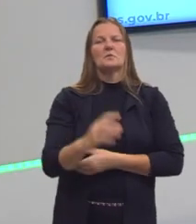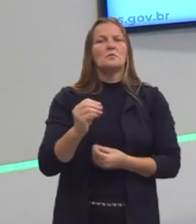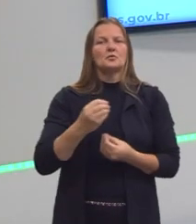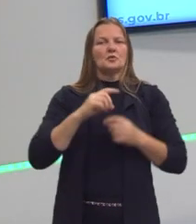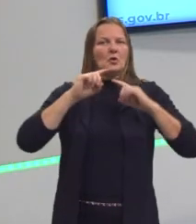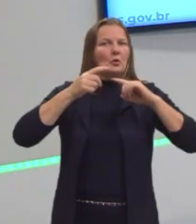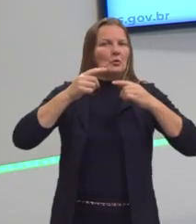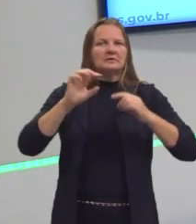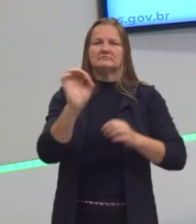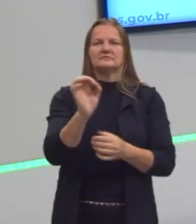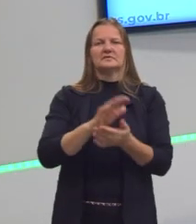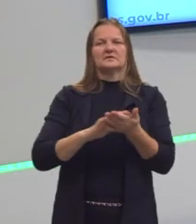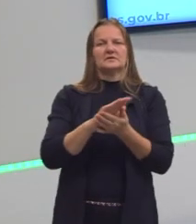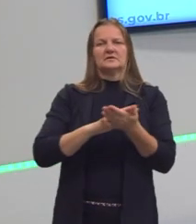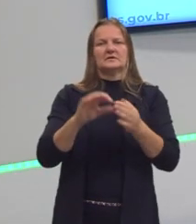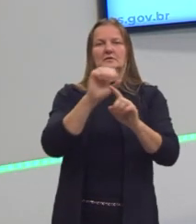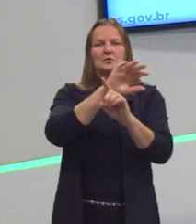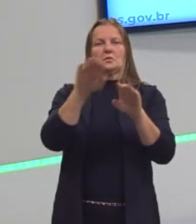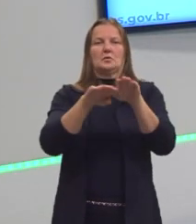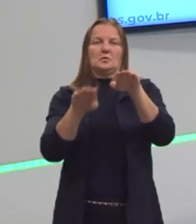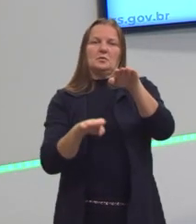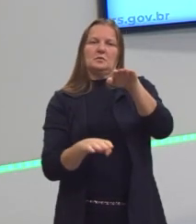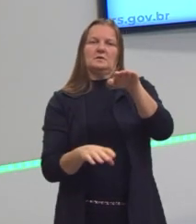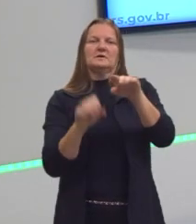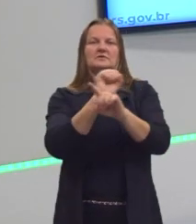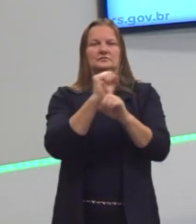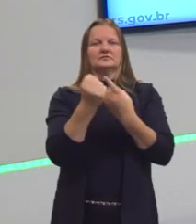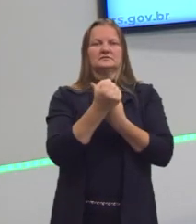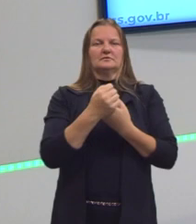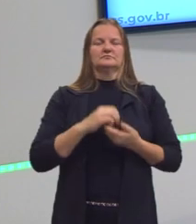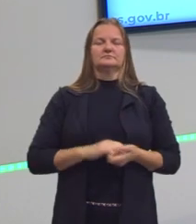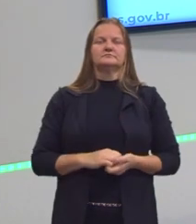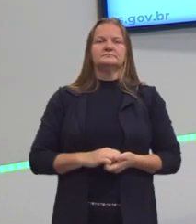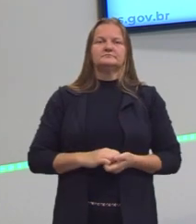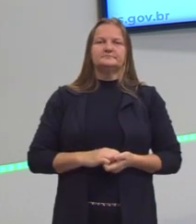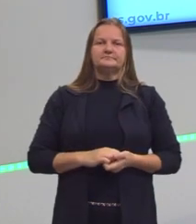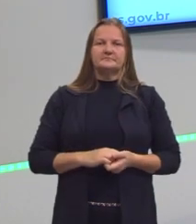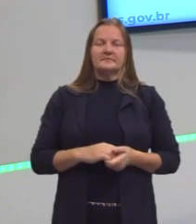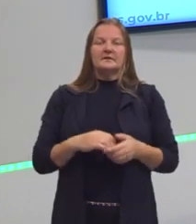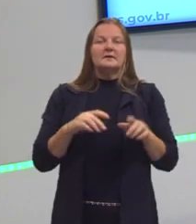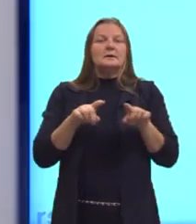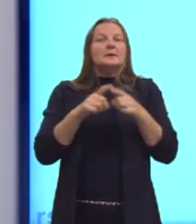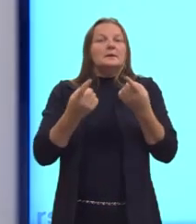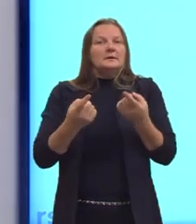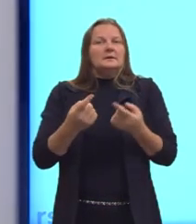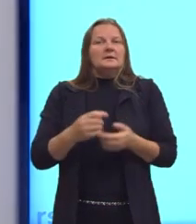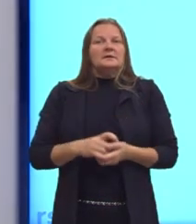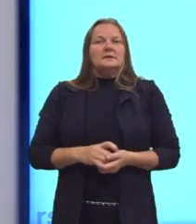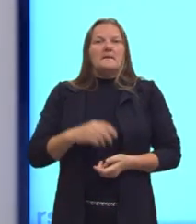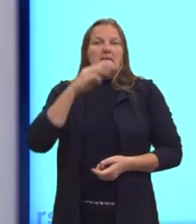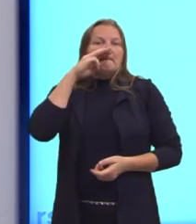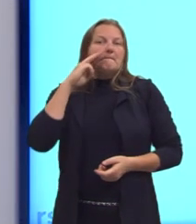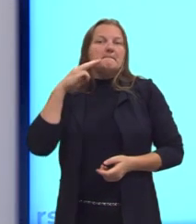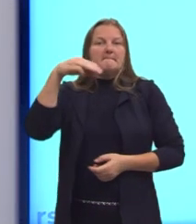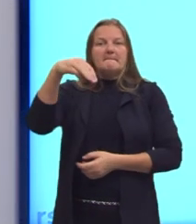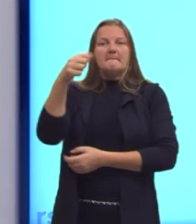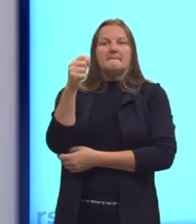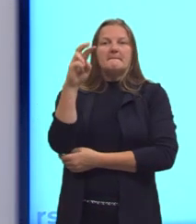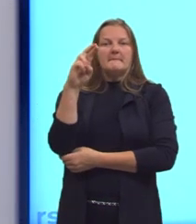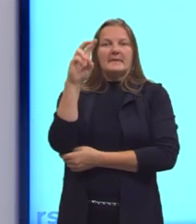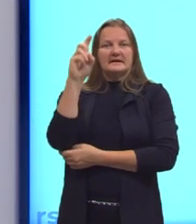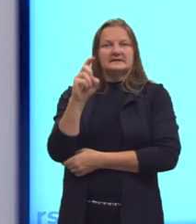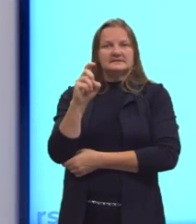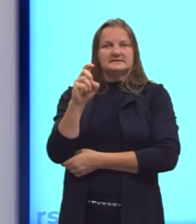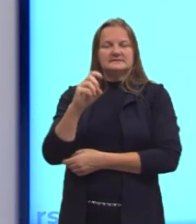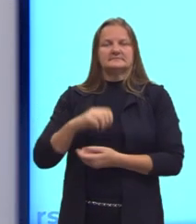relação às classes sociais, em relação à estratificação. Já o nosso amigo Karl Marx, né? O nosso alemão